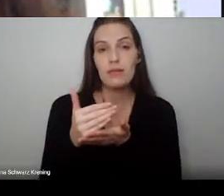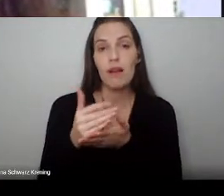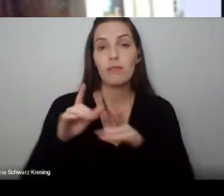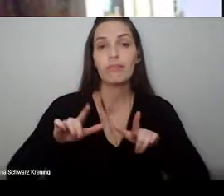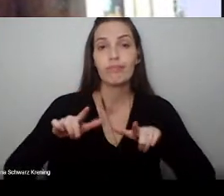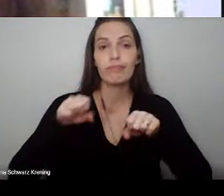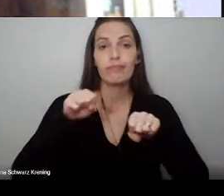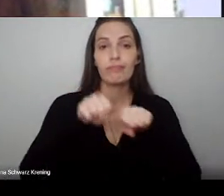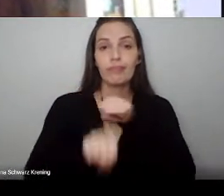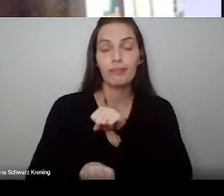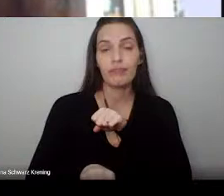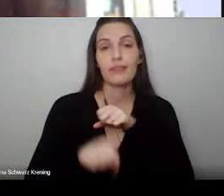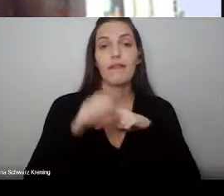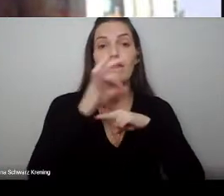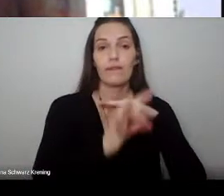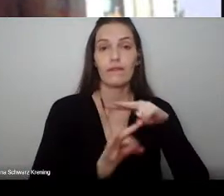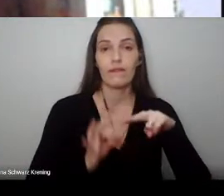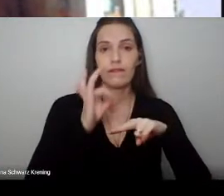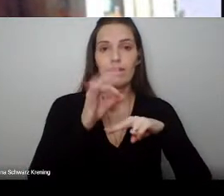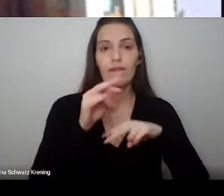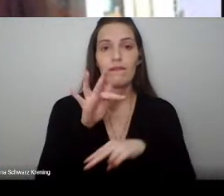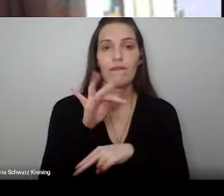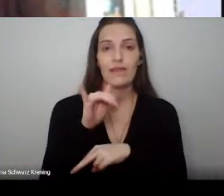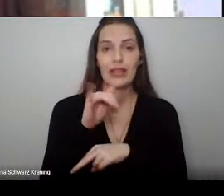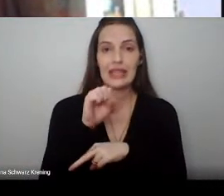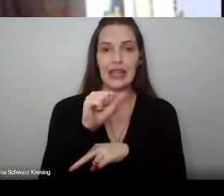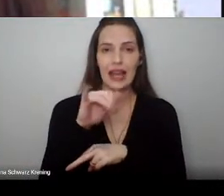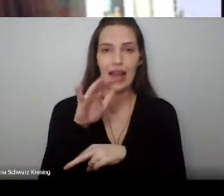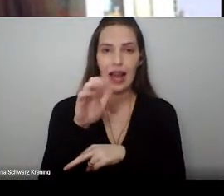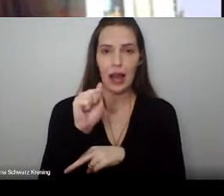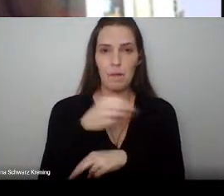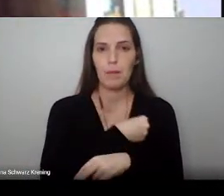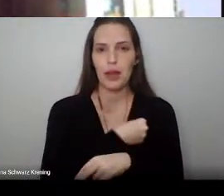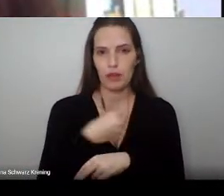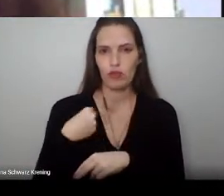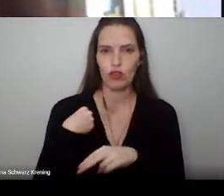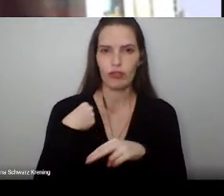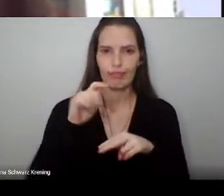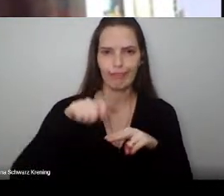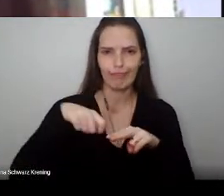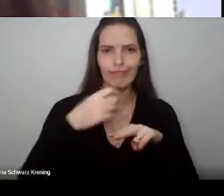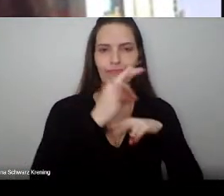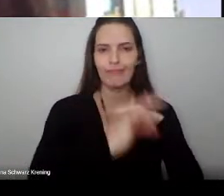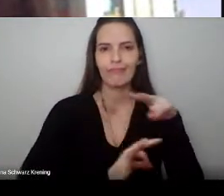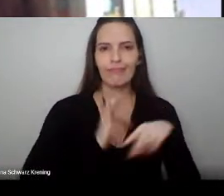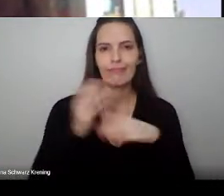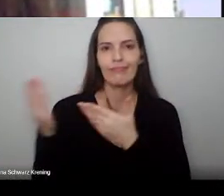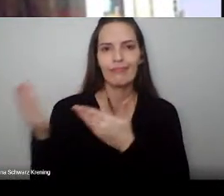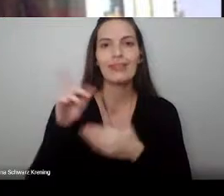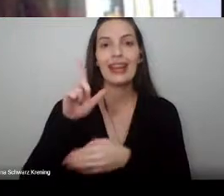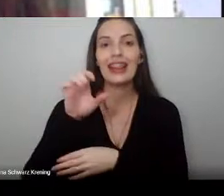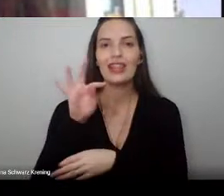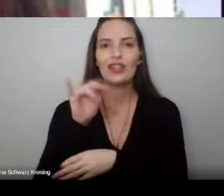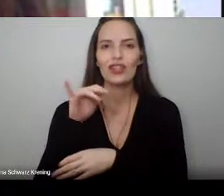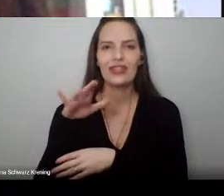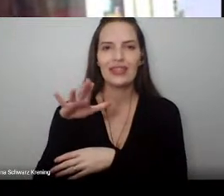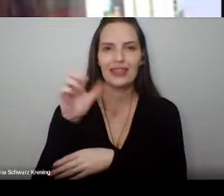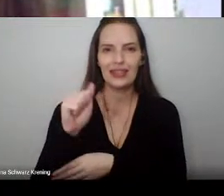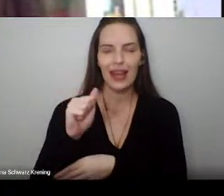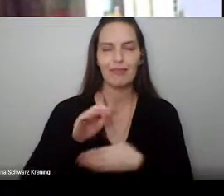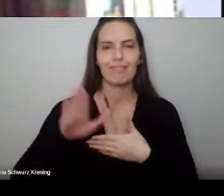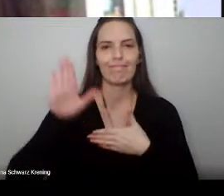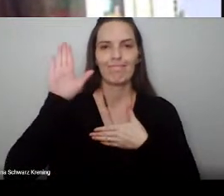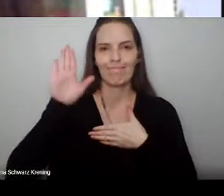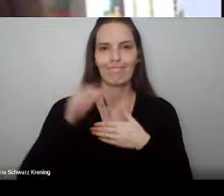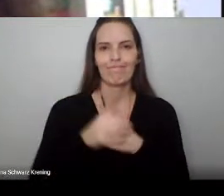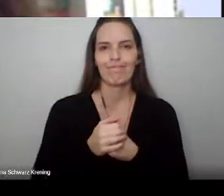curso de Física Médica. Convido a acadêmica Letícia Frölli para prestar o juramento. Solicito aos